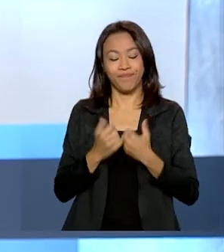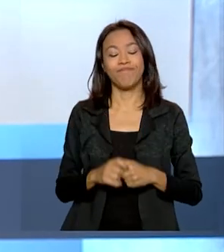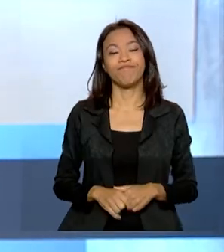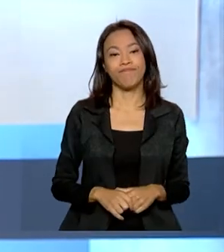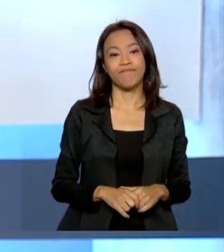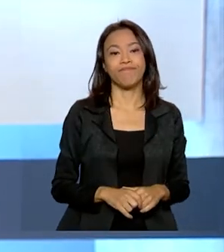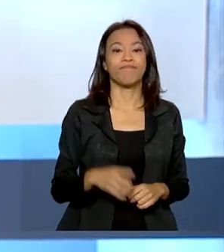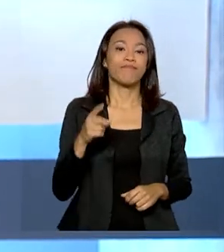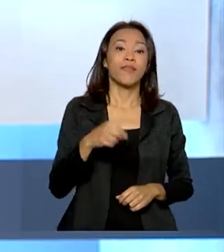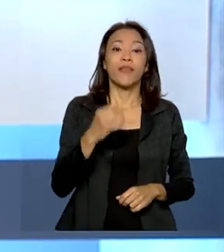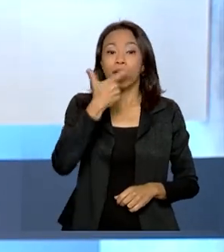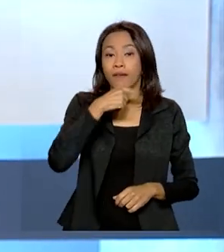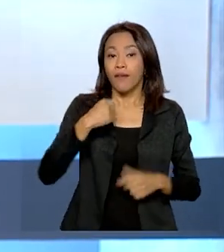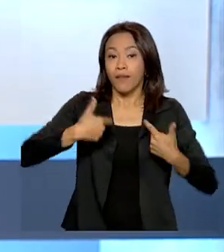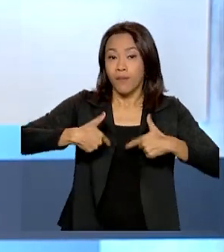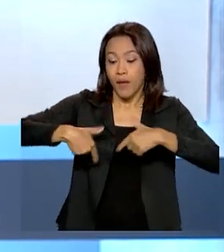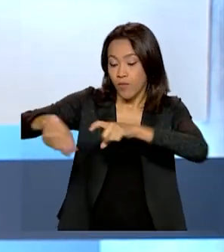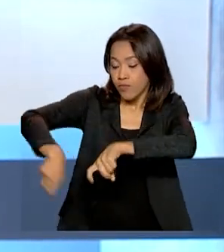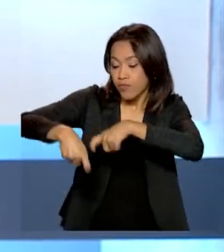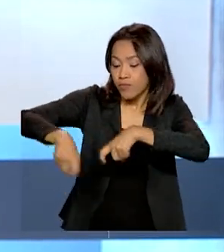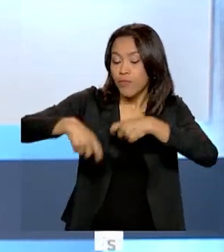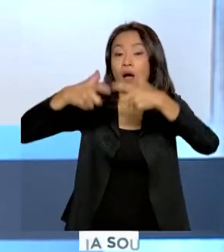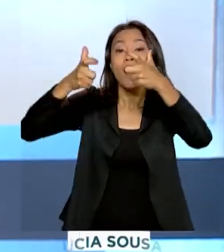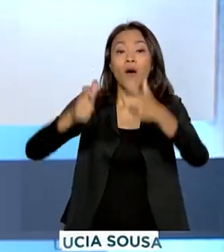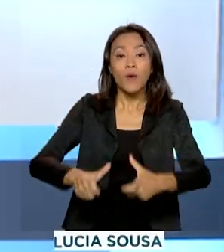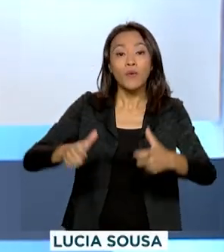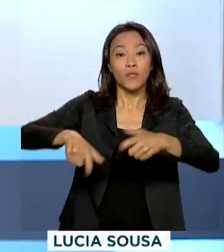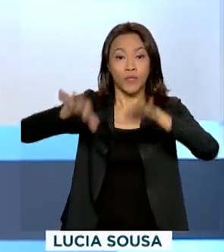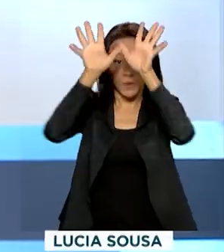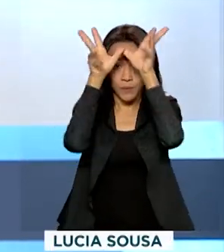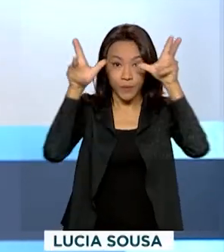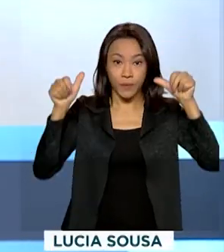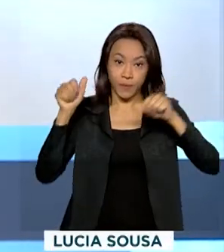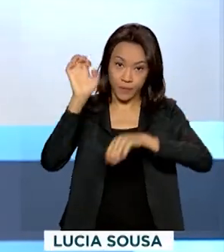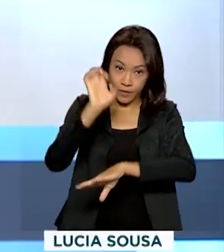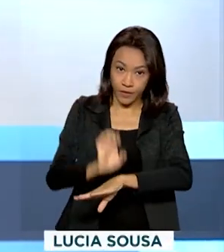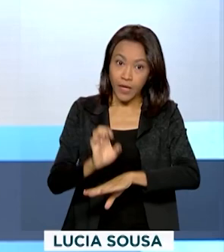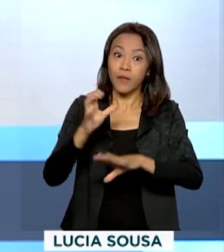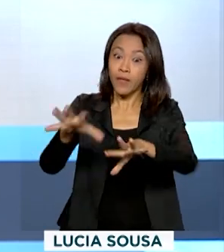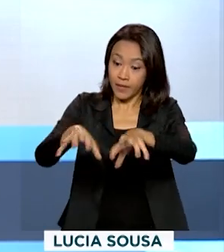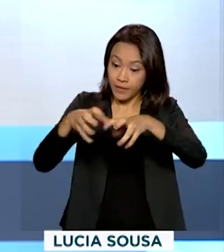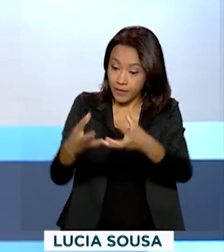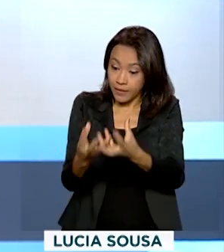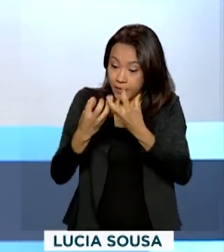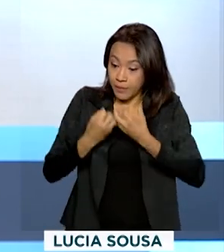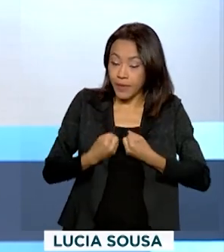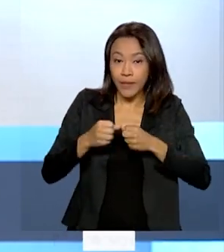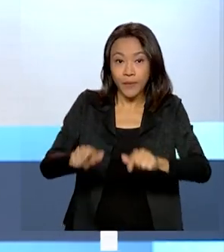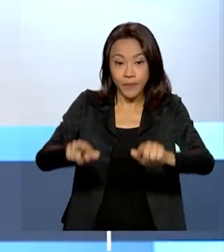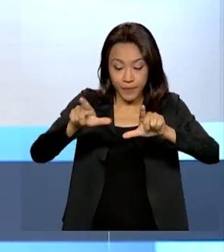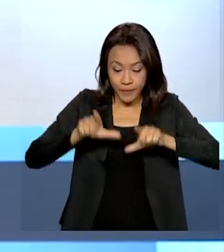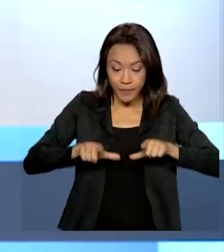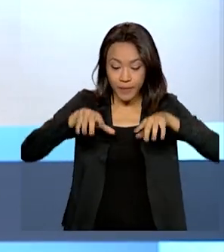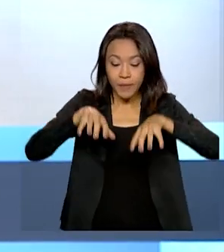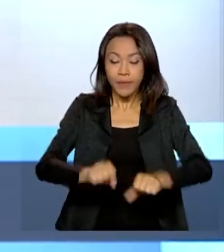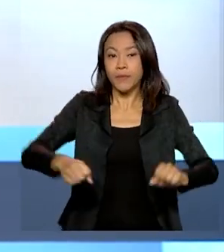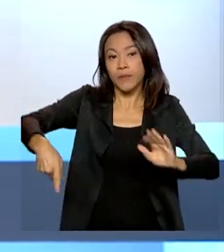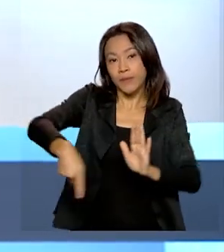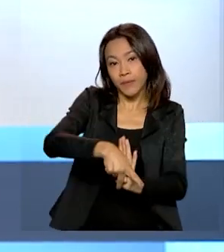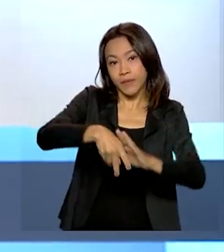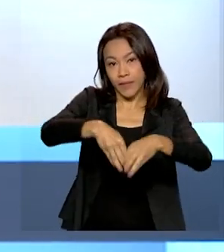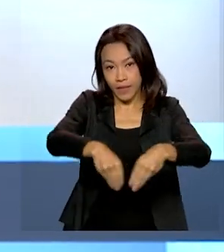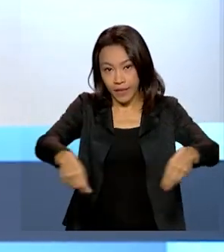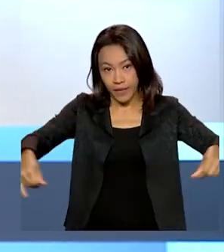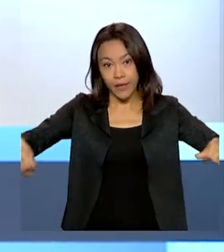Produtores rurais do Acre receberam os títulos de propriedade das terras que ocupam há décadas. As escrituras foram